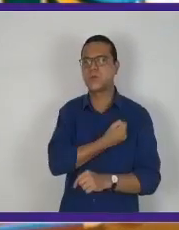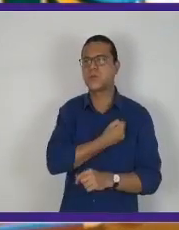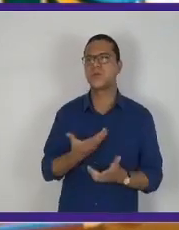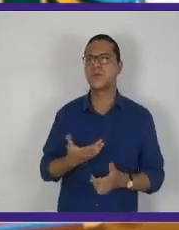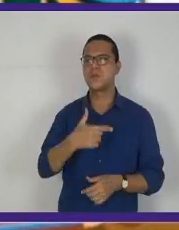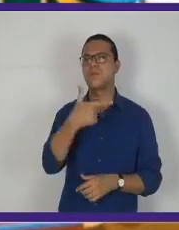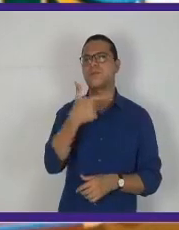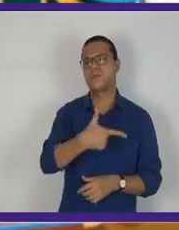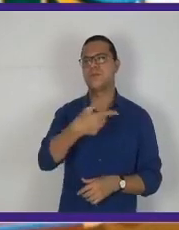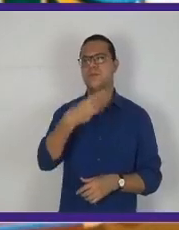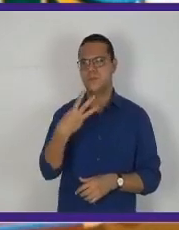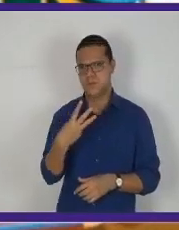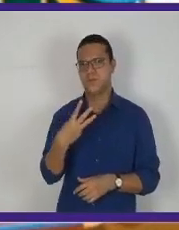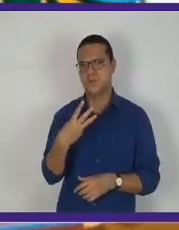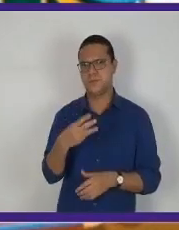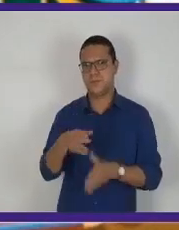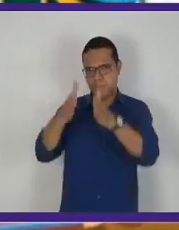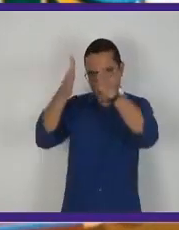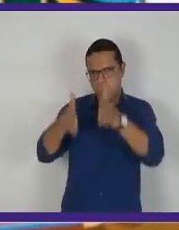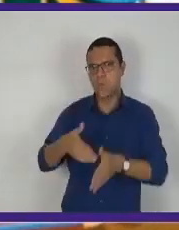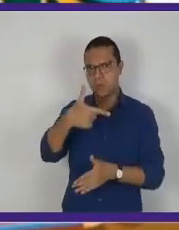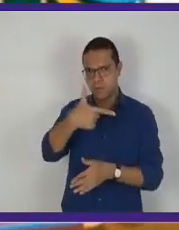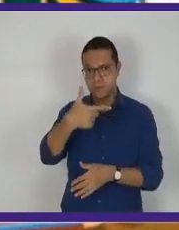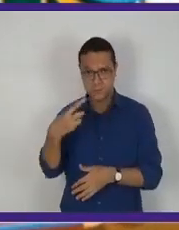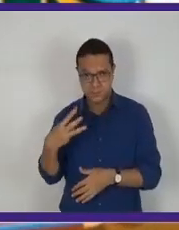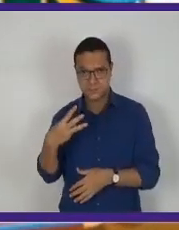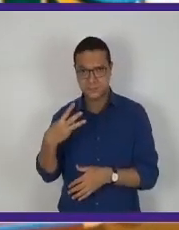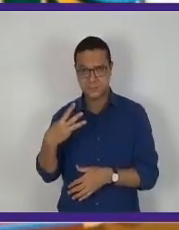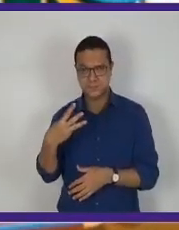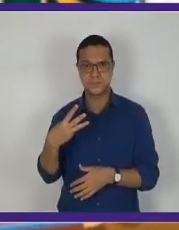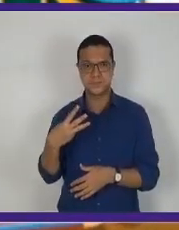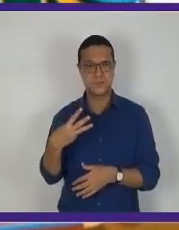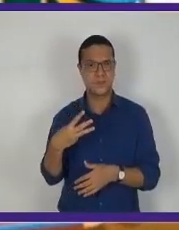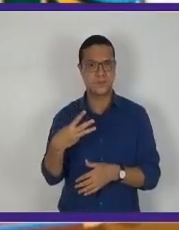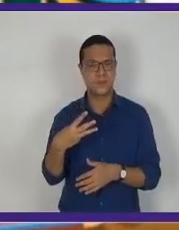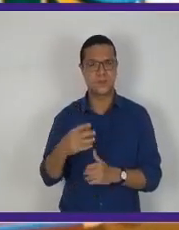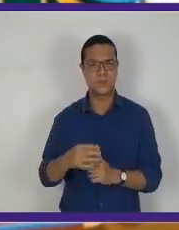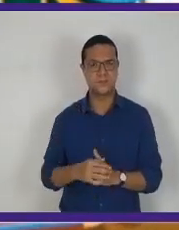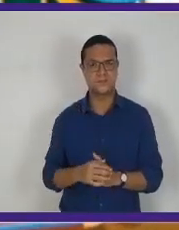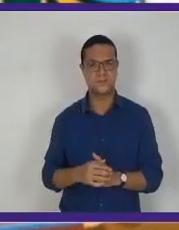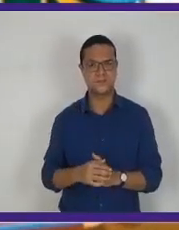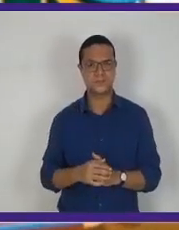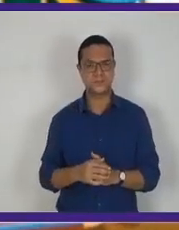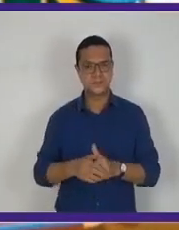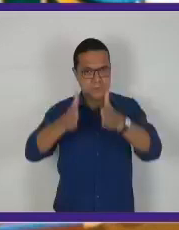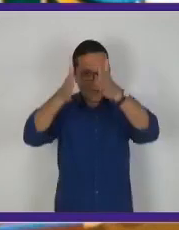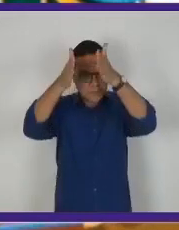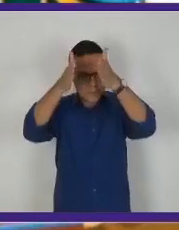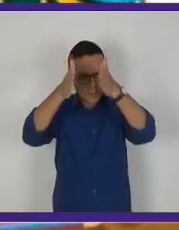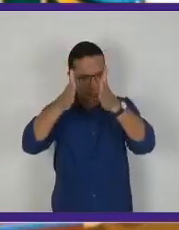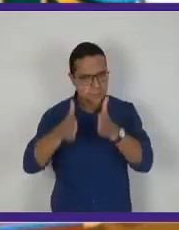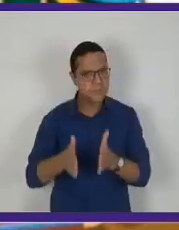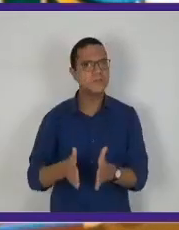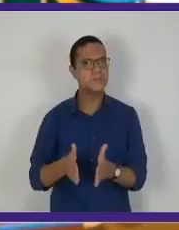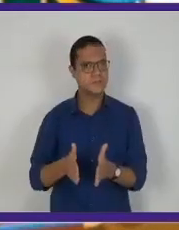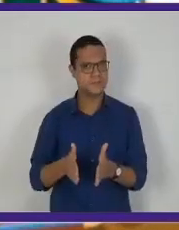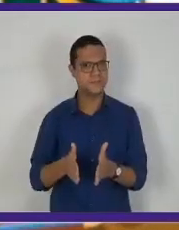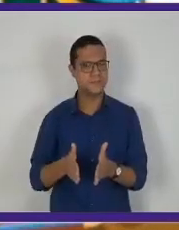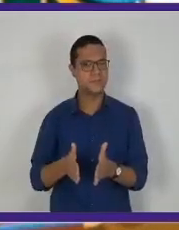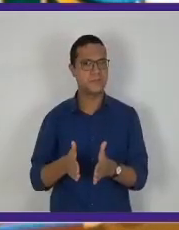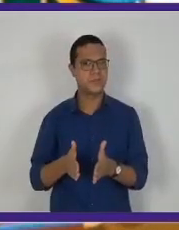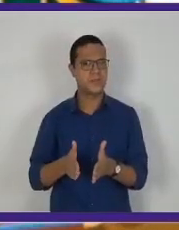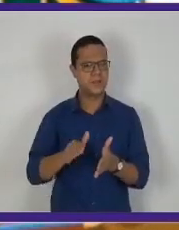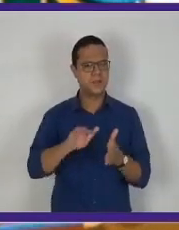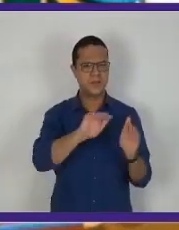23, não foi? Foi a coluna do 23. Na vertical. De cima para